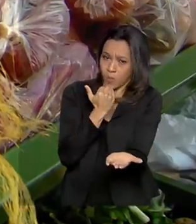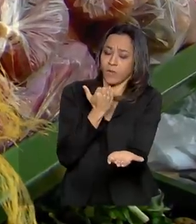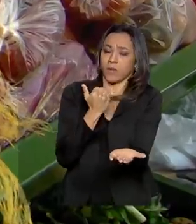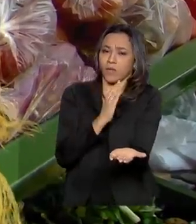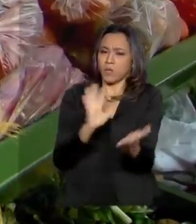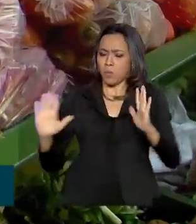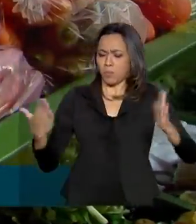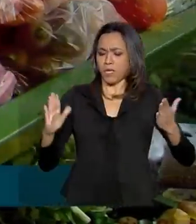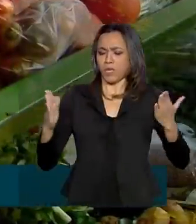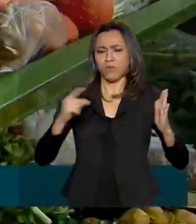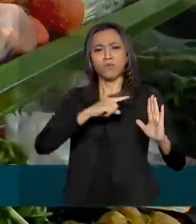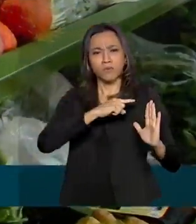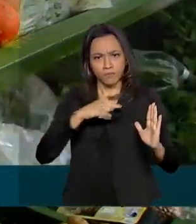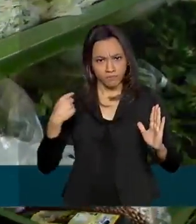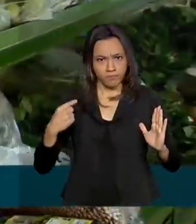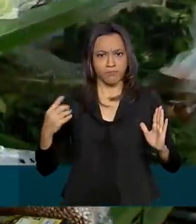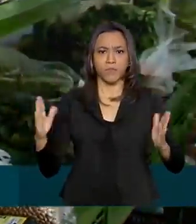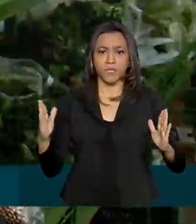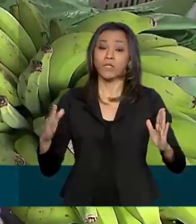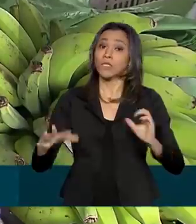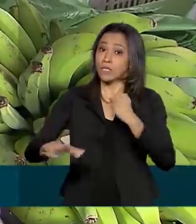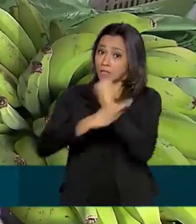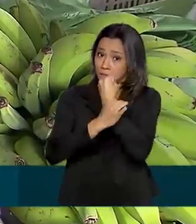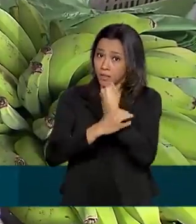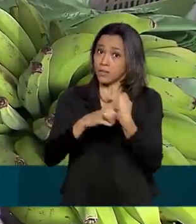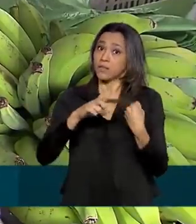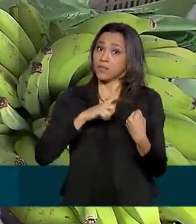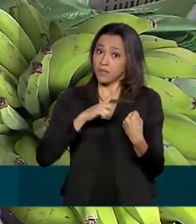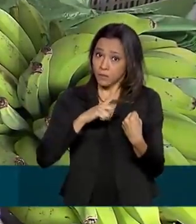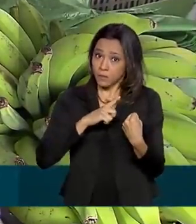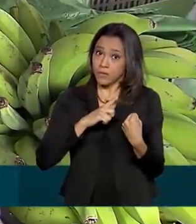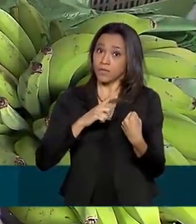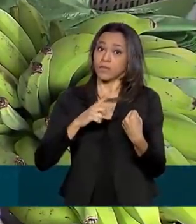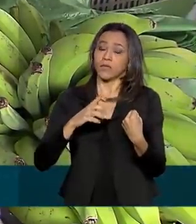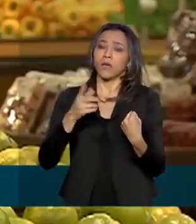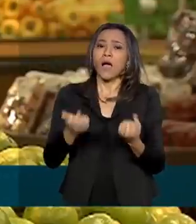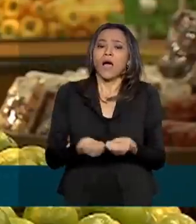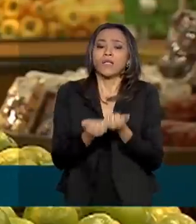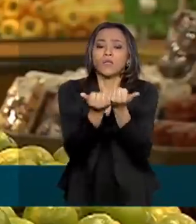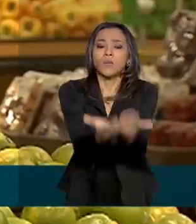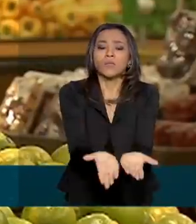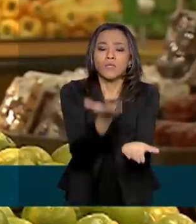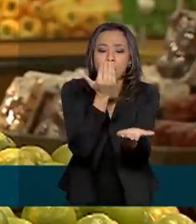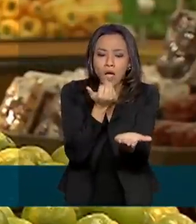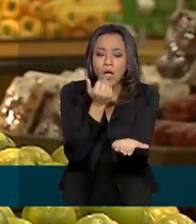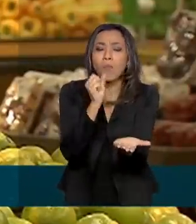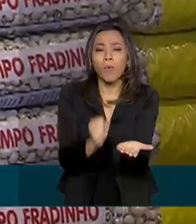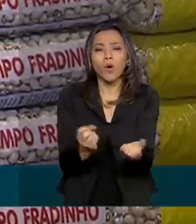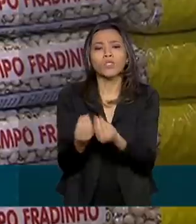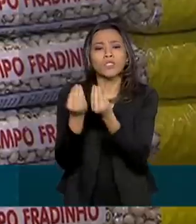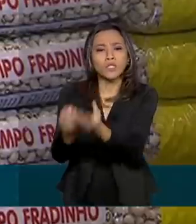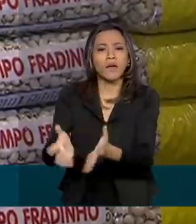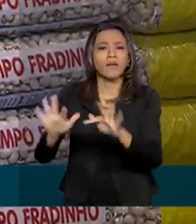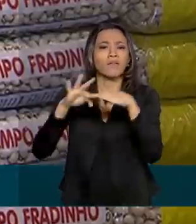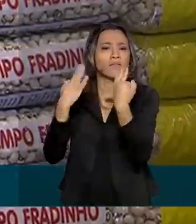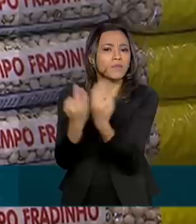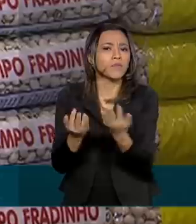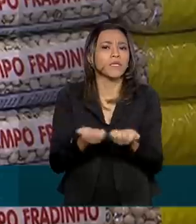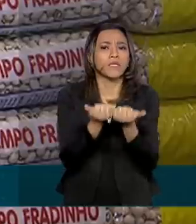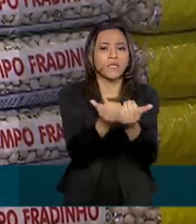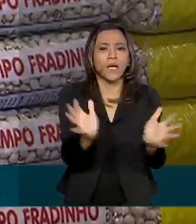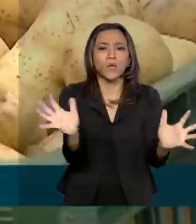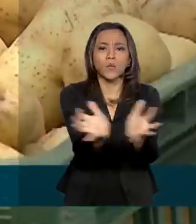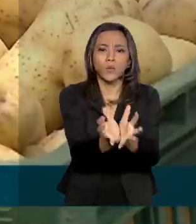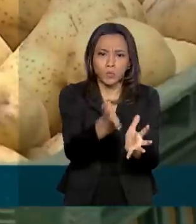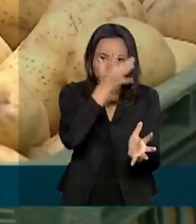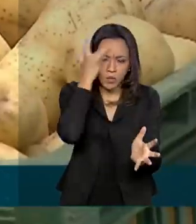dentro do prazo de validade e com a segurança sanitária garantida. A doação pode ser feita para pessoas, famílias ou grupos em